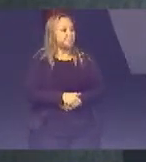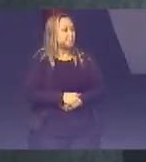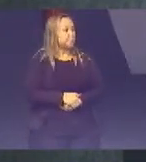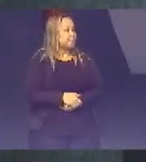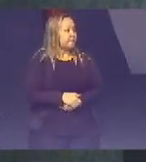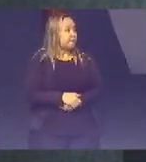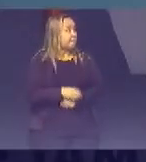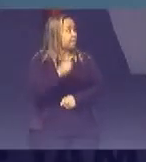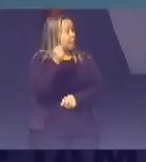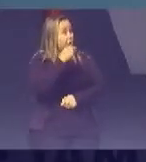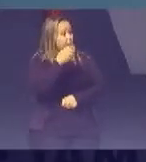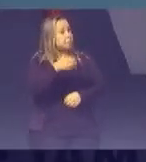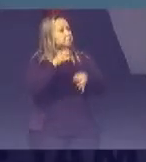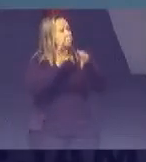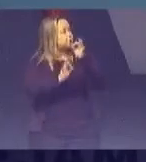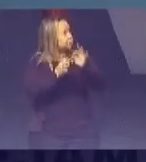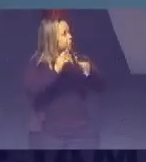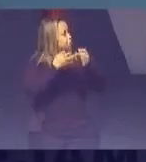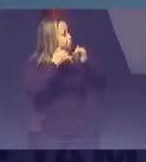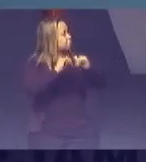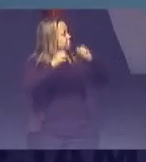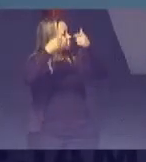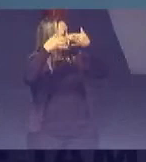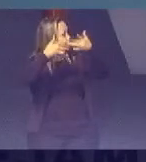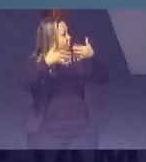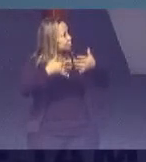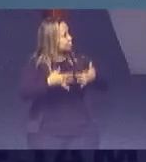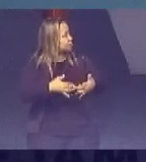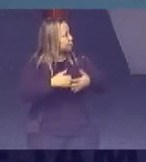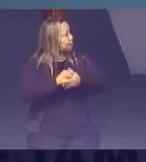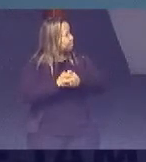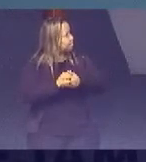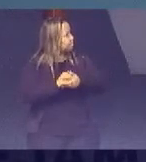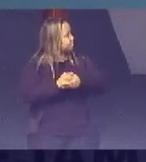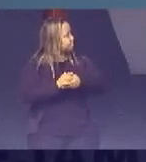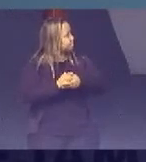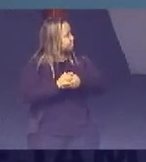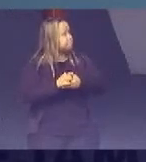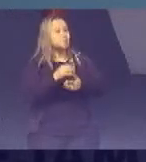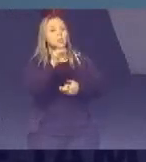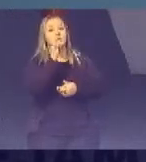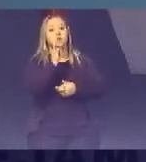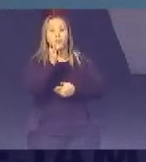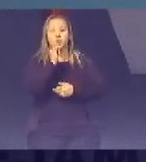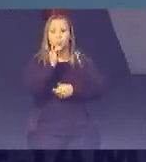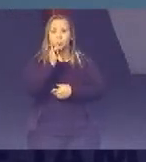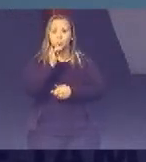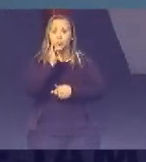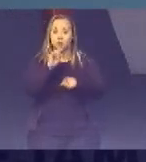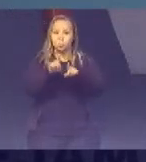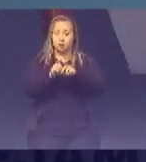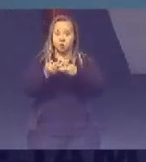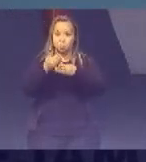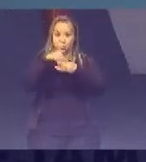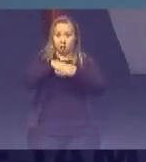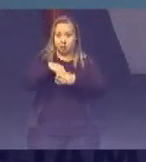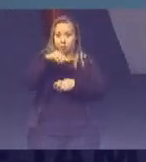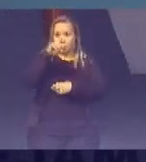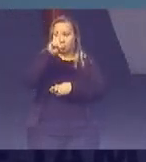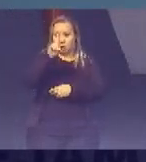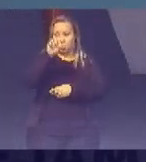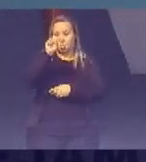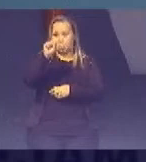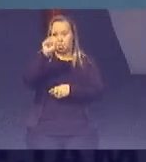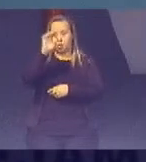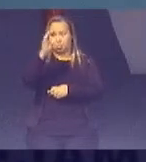Aqui a justificativa Não vou ler Para vocês Quero passar Rapidamente Para alguns Exemplos Dentro Do ODS3 Eu